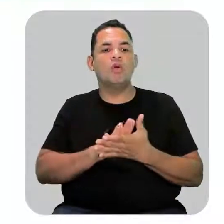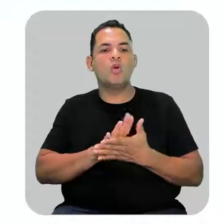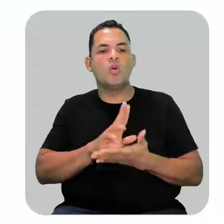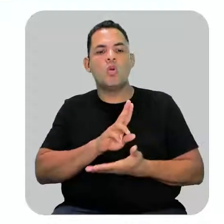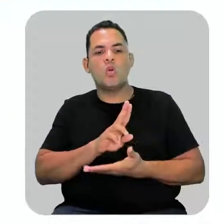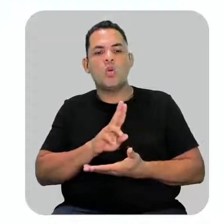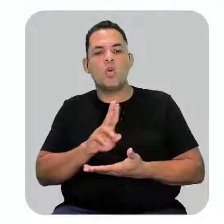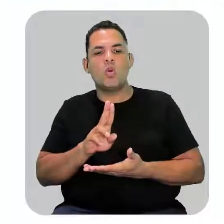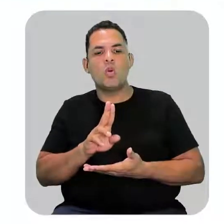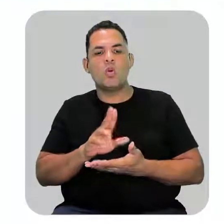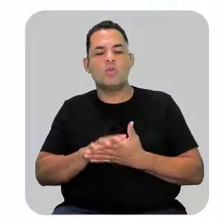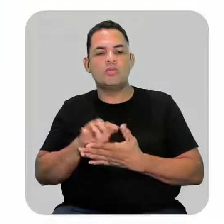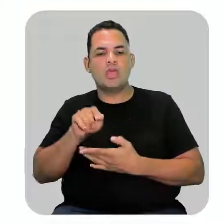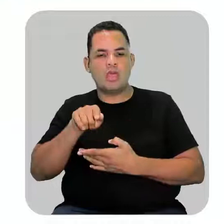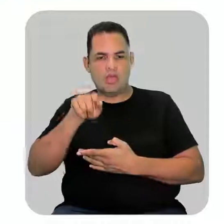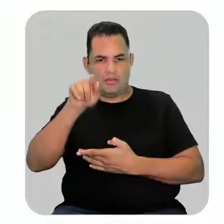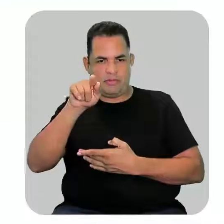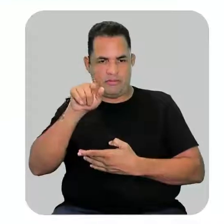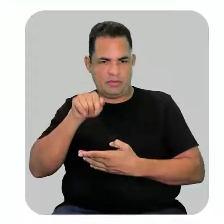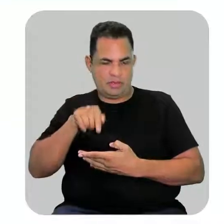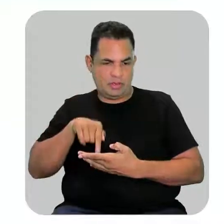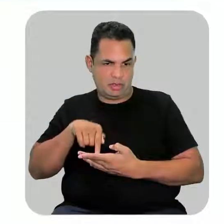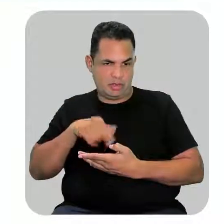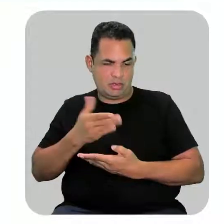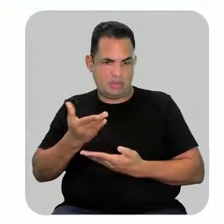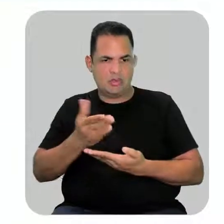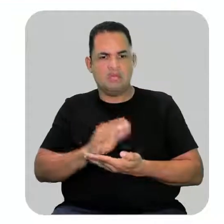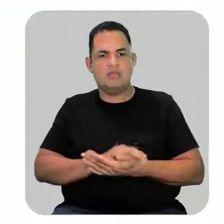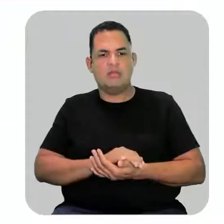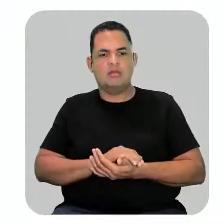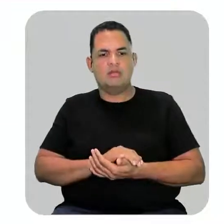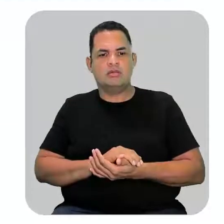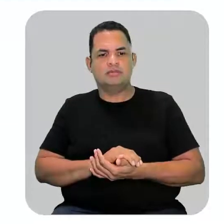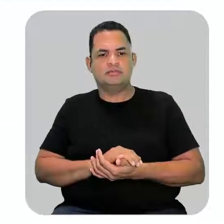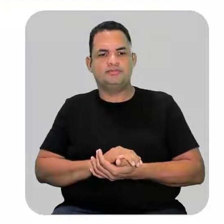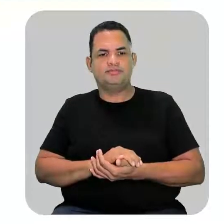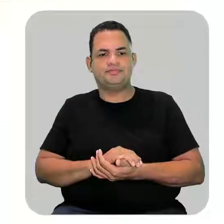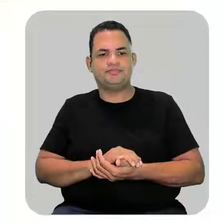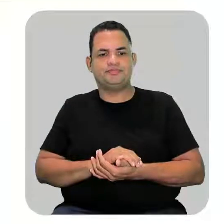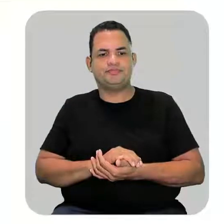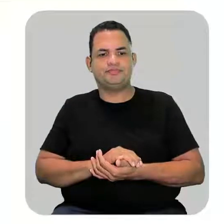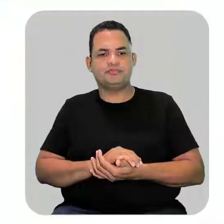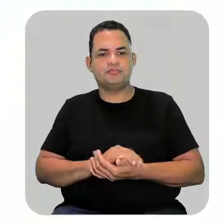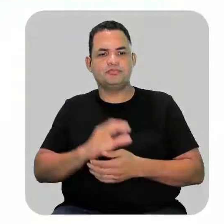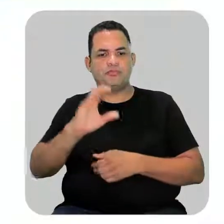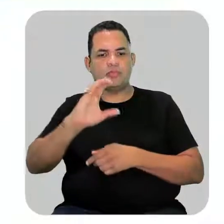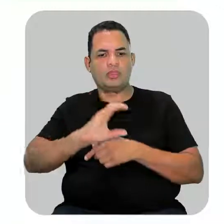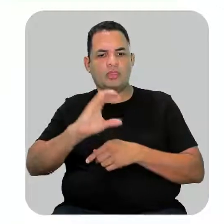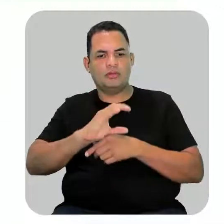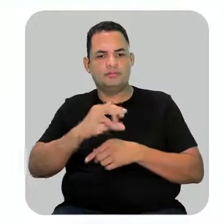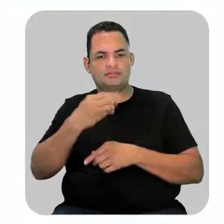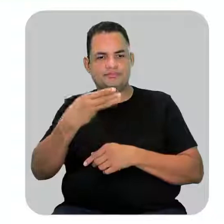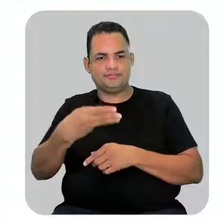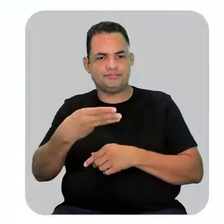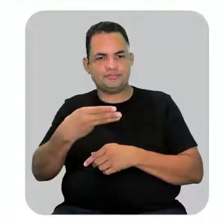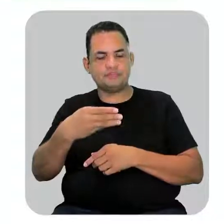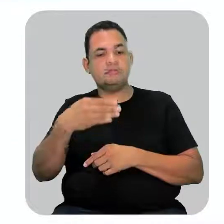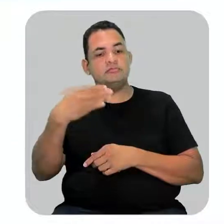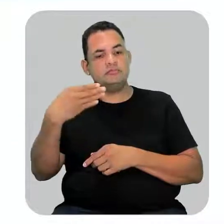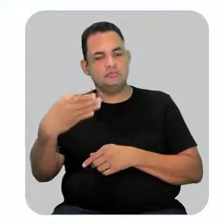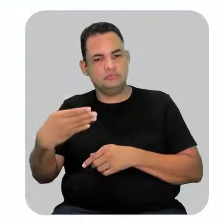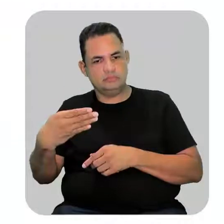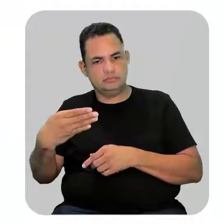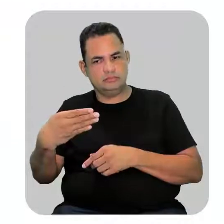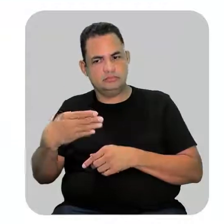nossa ramificação? A nossa ramificação está aqui, no carbono 3 e 4,